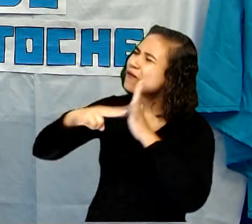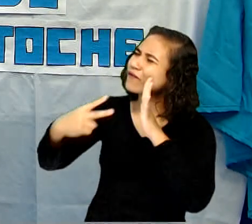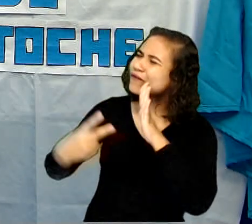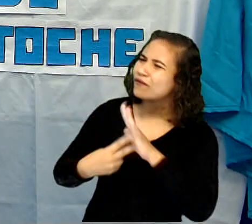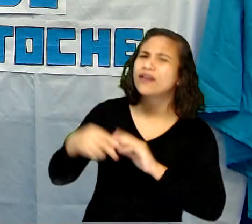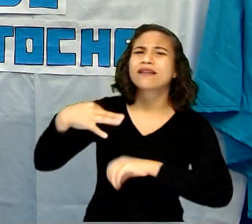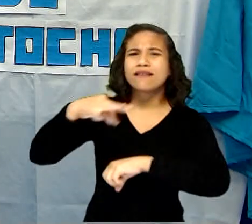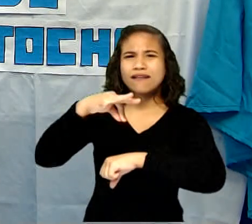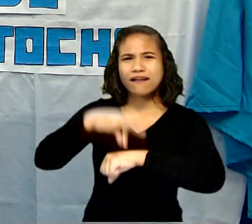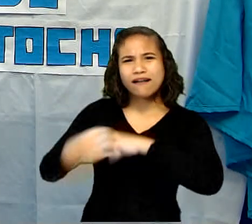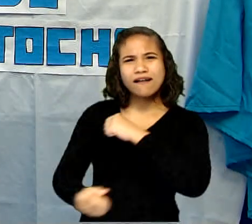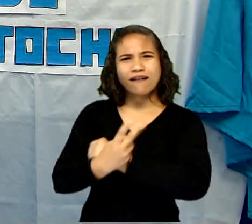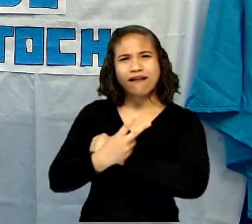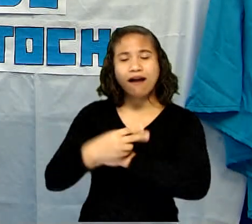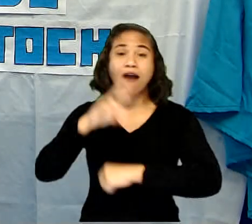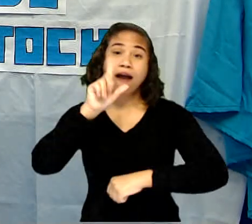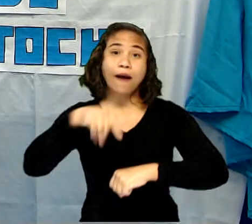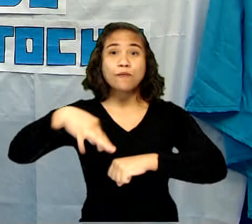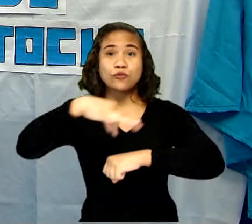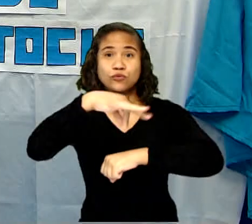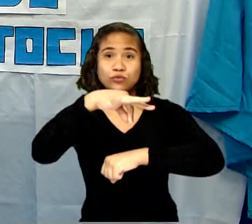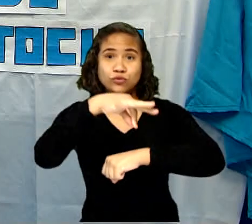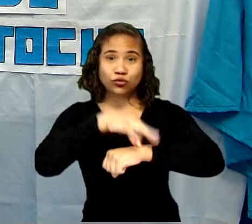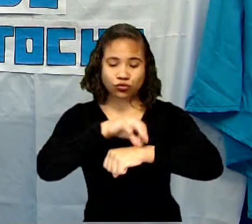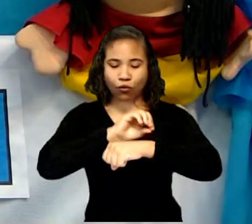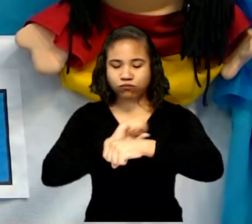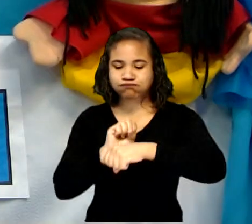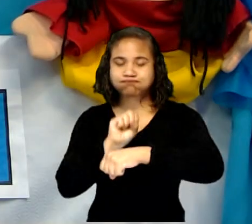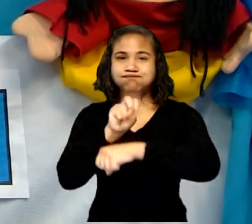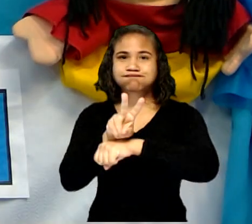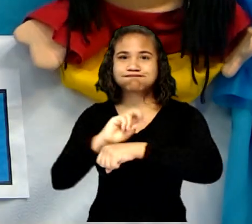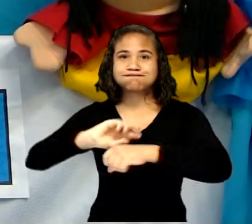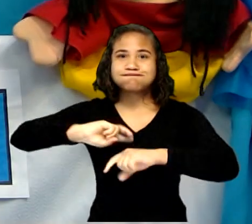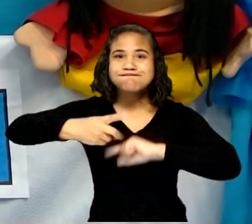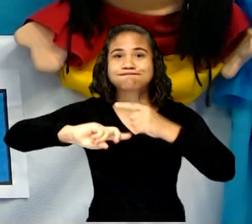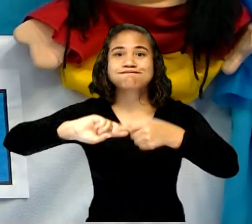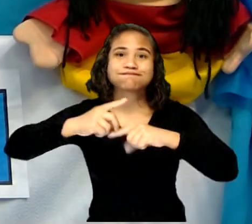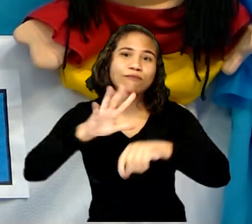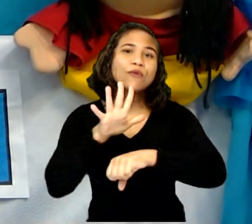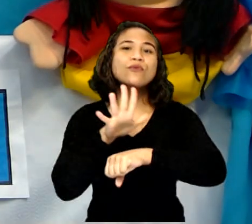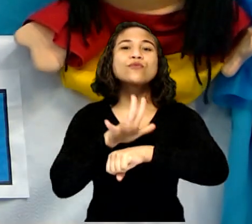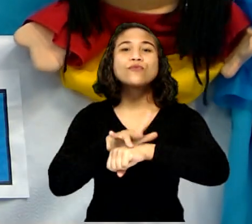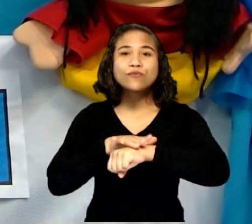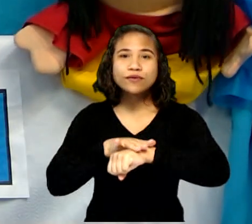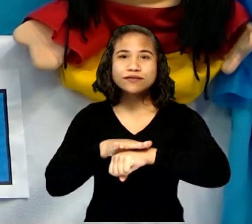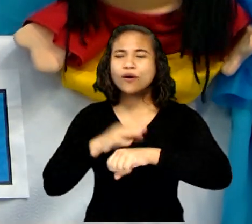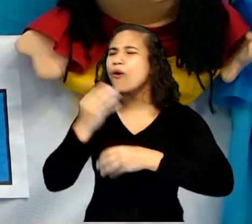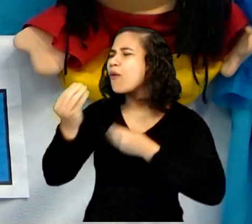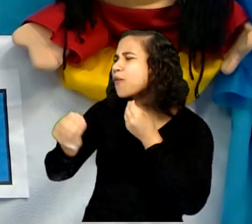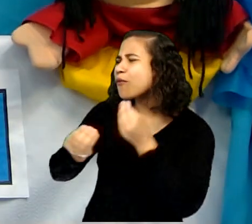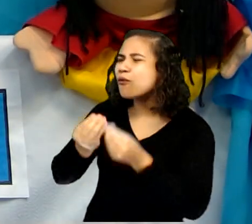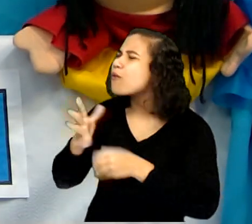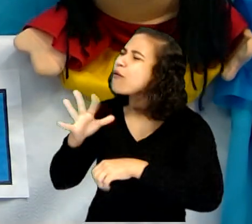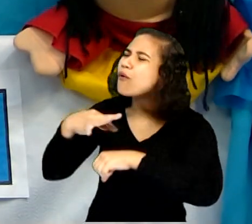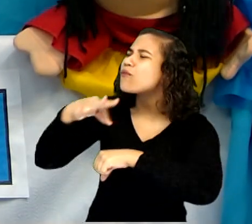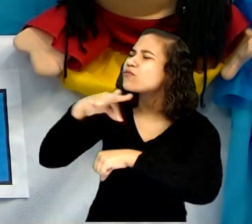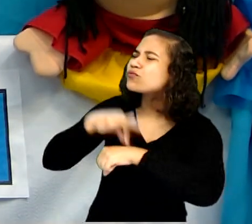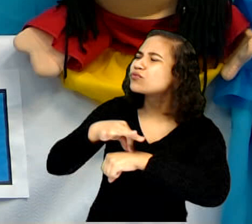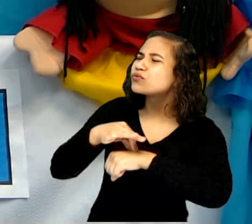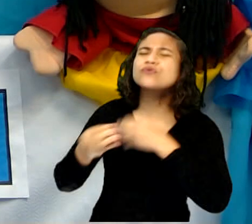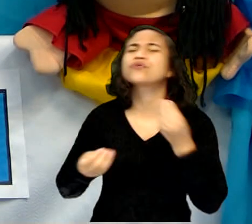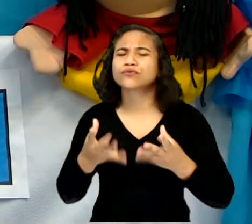aegypti? É um mosquito que transmite doenças. E como é esse mosquito, Edu?